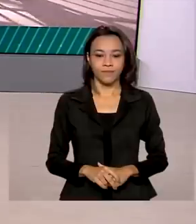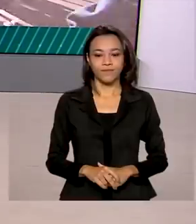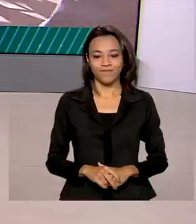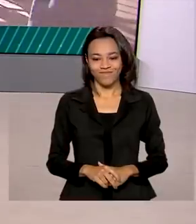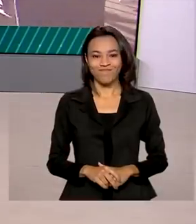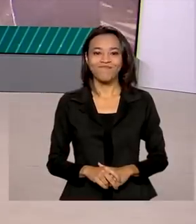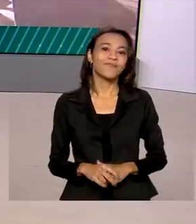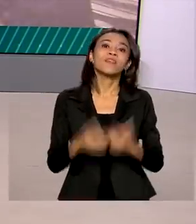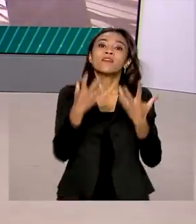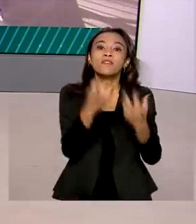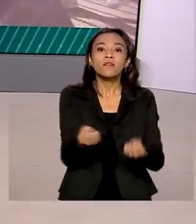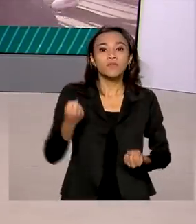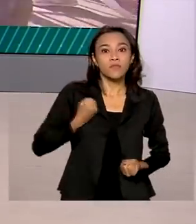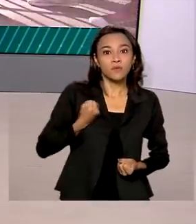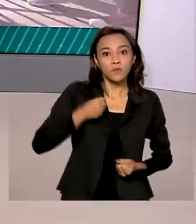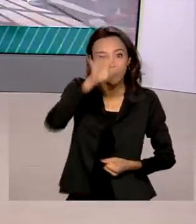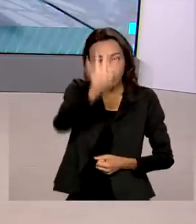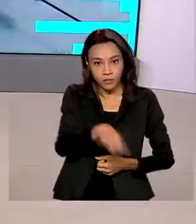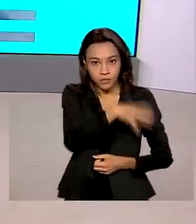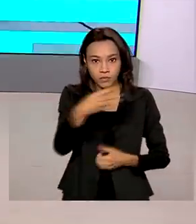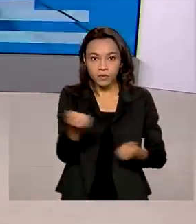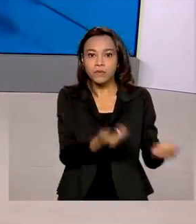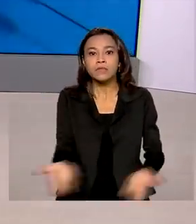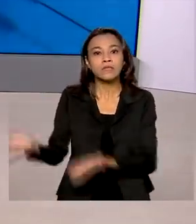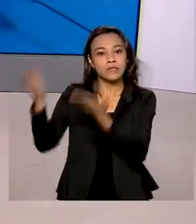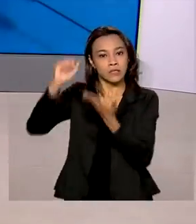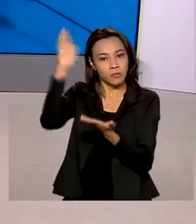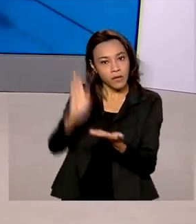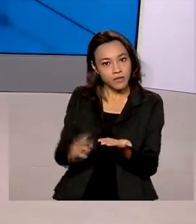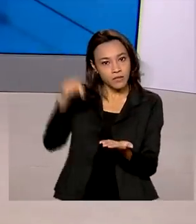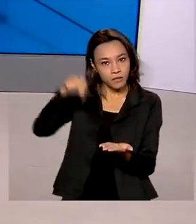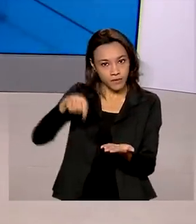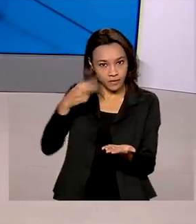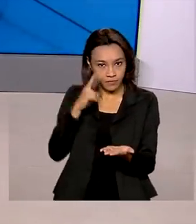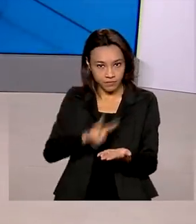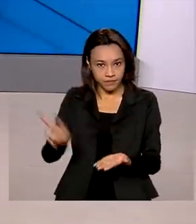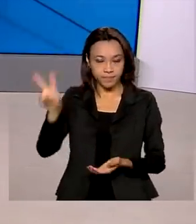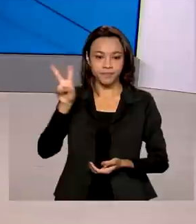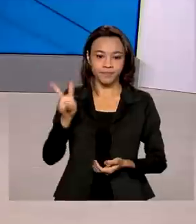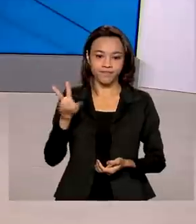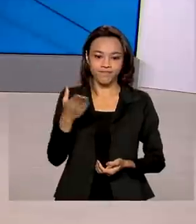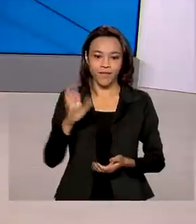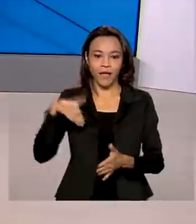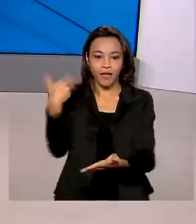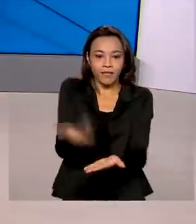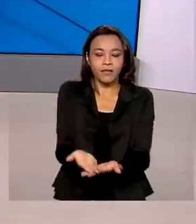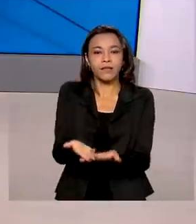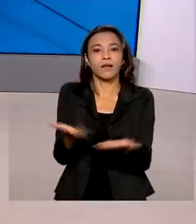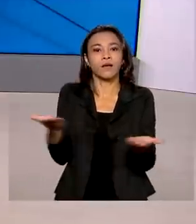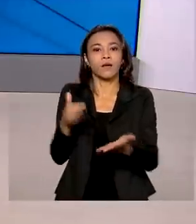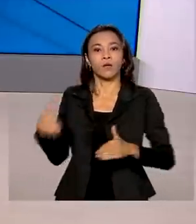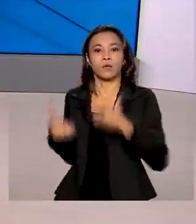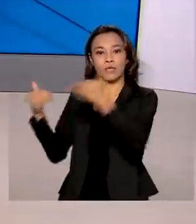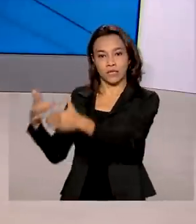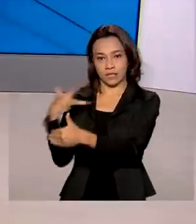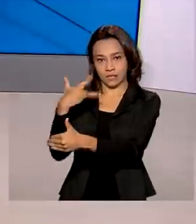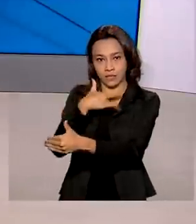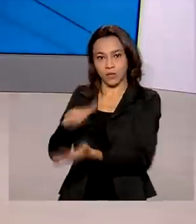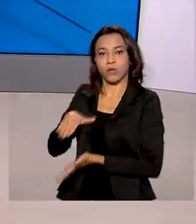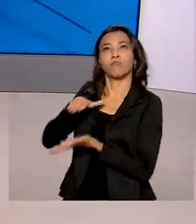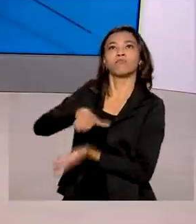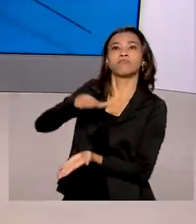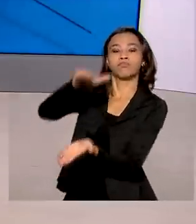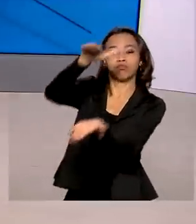Vamos ver os números da vacinação no Brasil contra a Covid-19 aqui no telão? Olha, até agora o Ministério da Saúde distribuiu